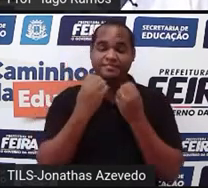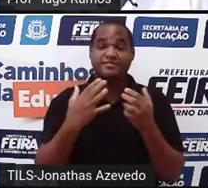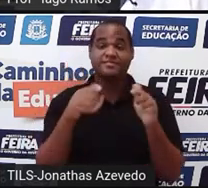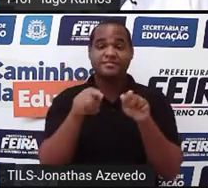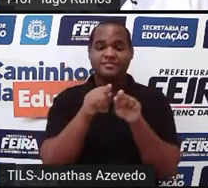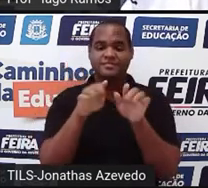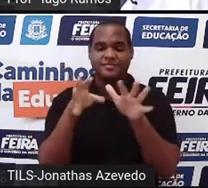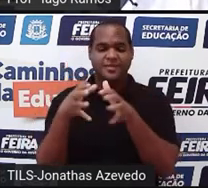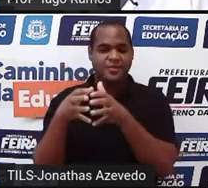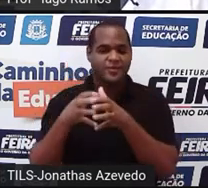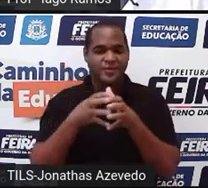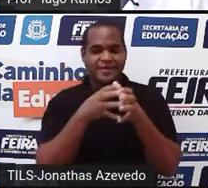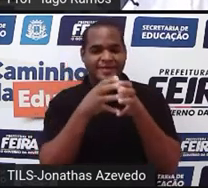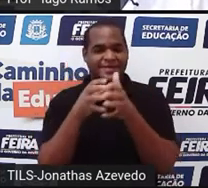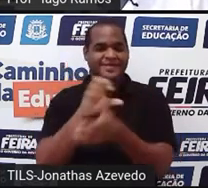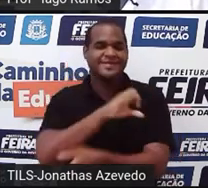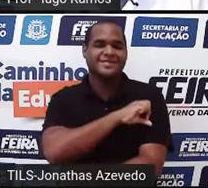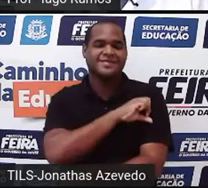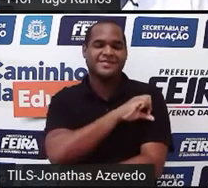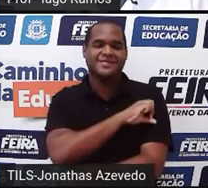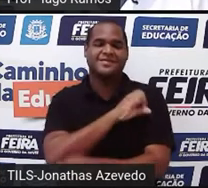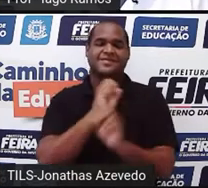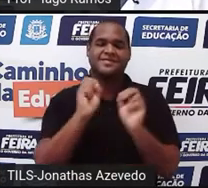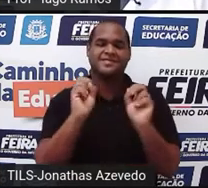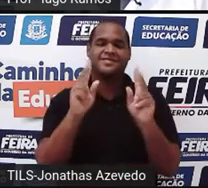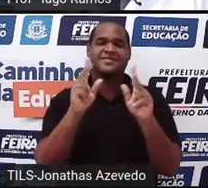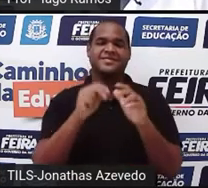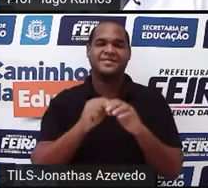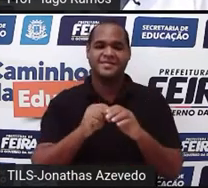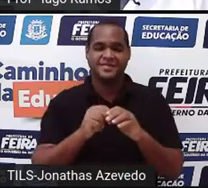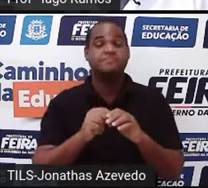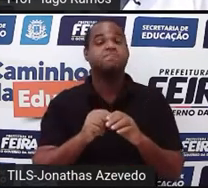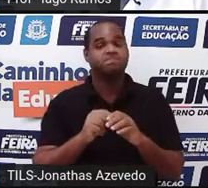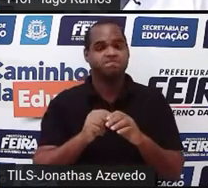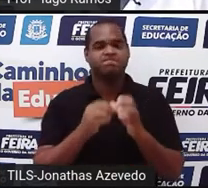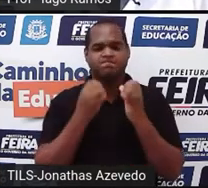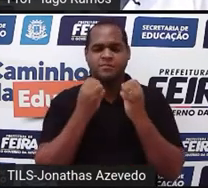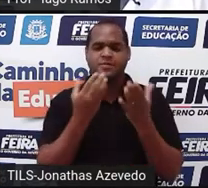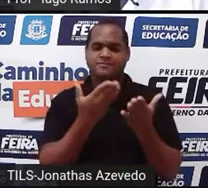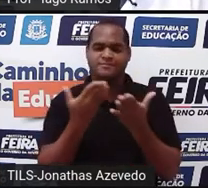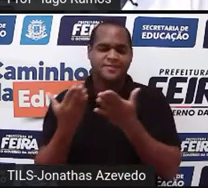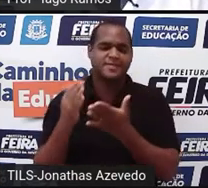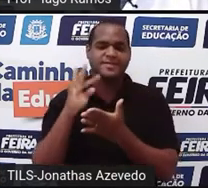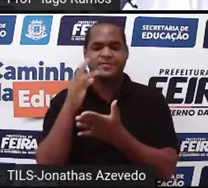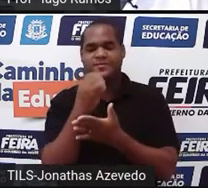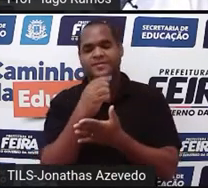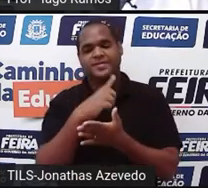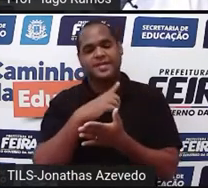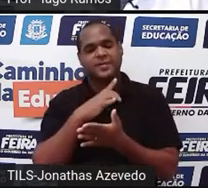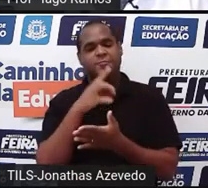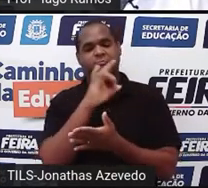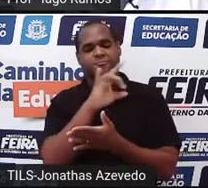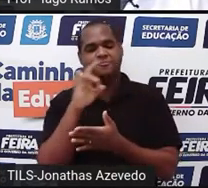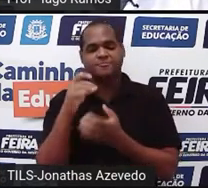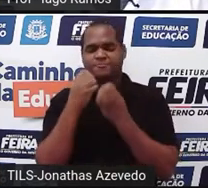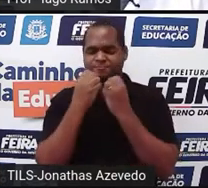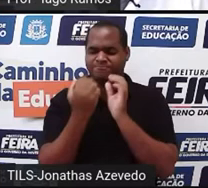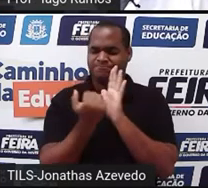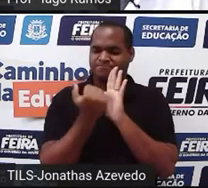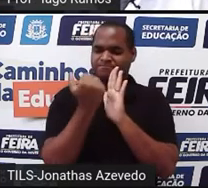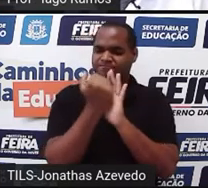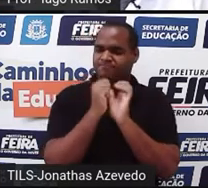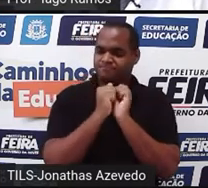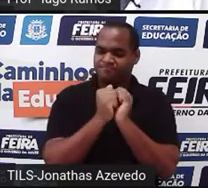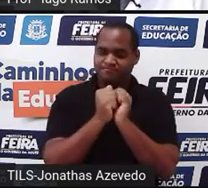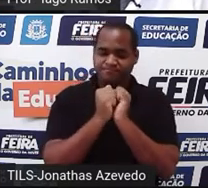turmas de nono ano. Desde já, seja bem-vindo, seja bem-vinda. Vamos juntos, né? De